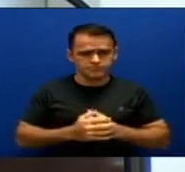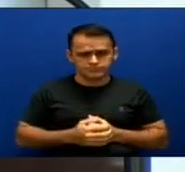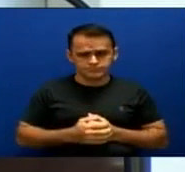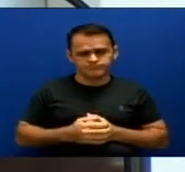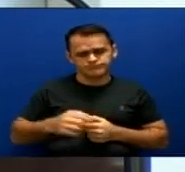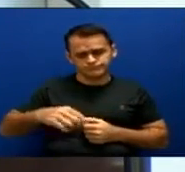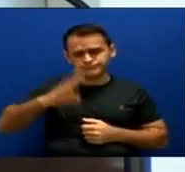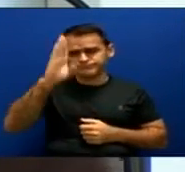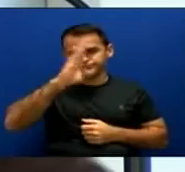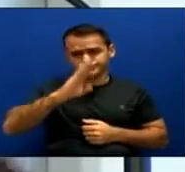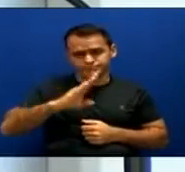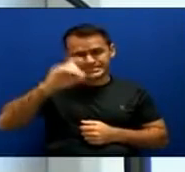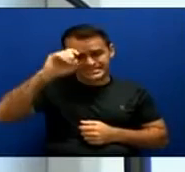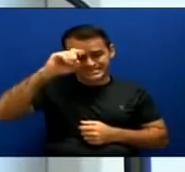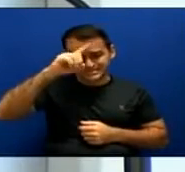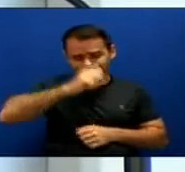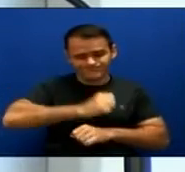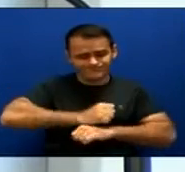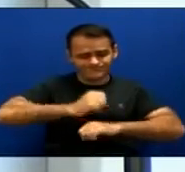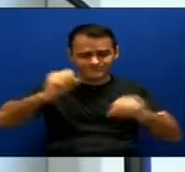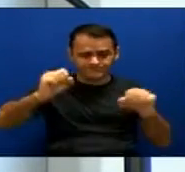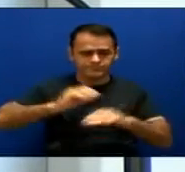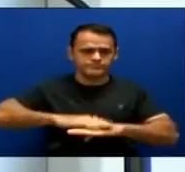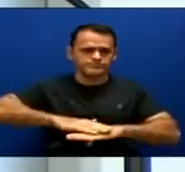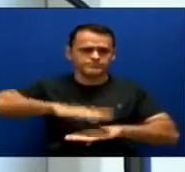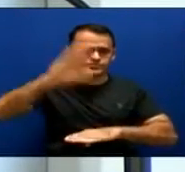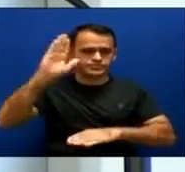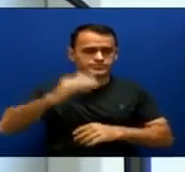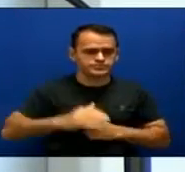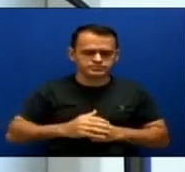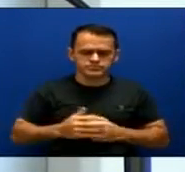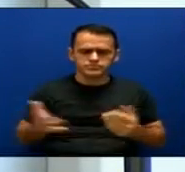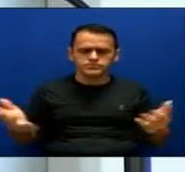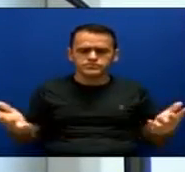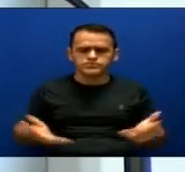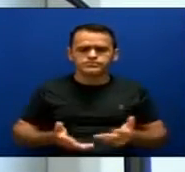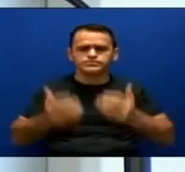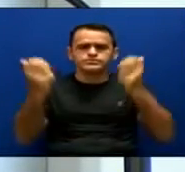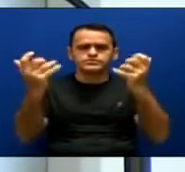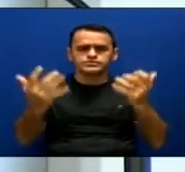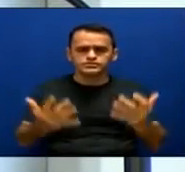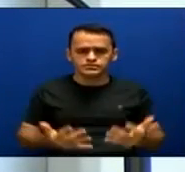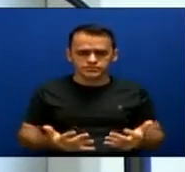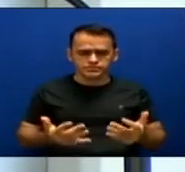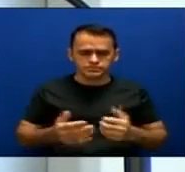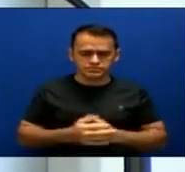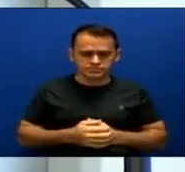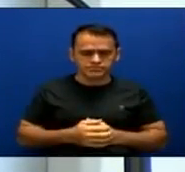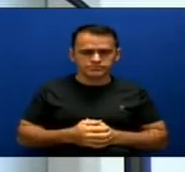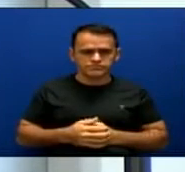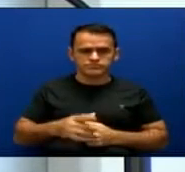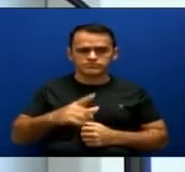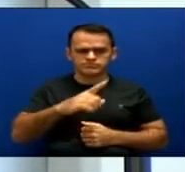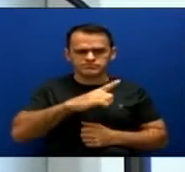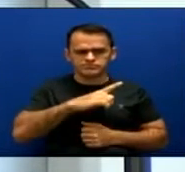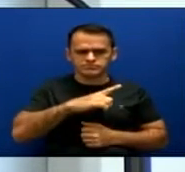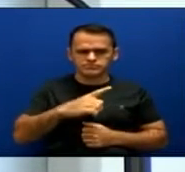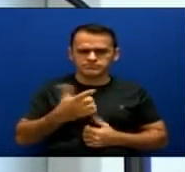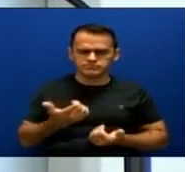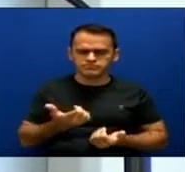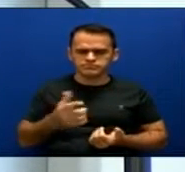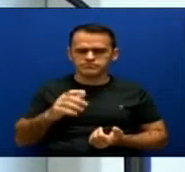Brasil, ok? Muito bem, nós vamos falar hoje de armas de energia dirigida.